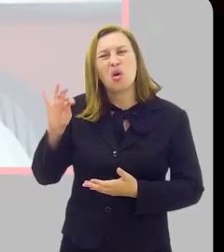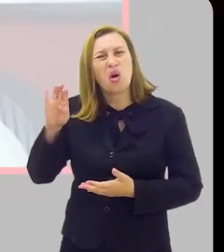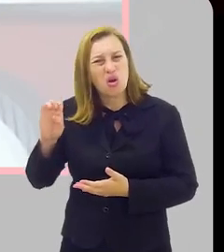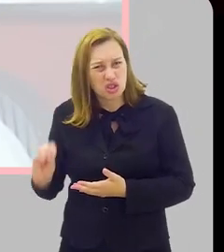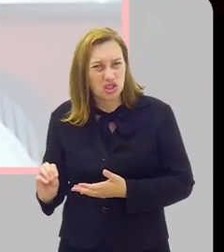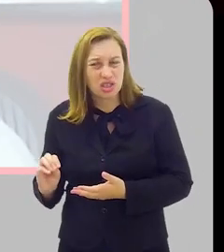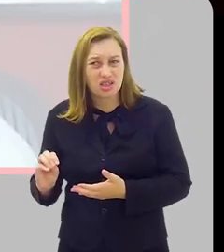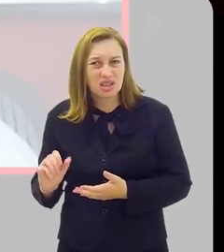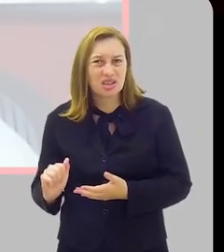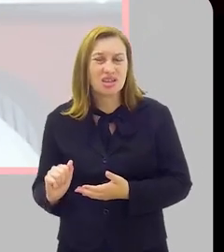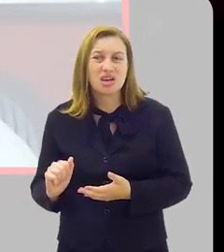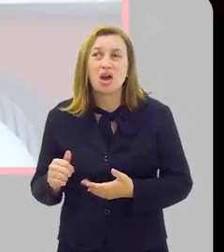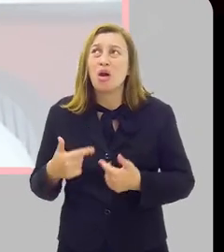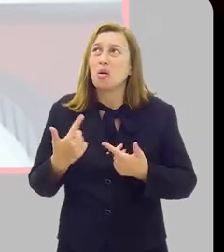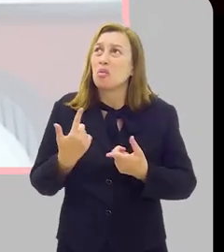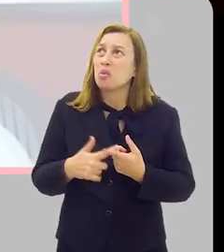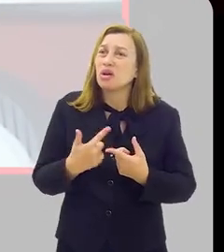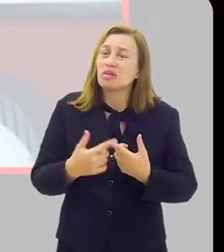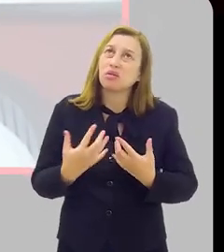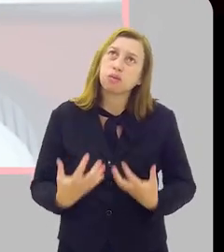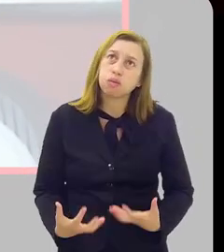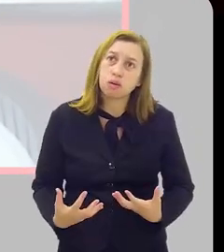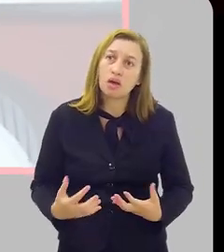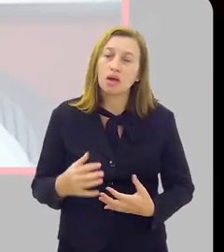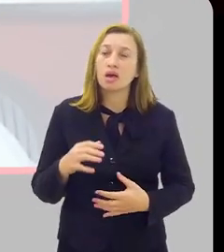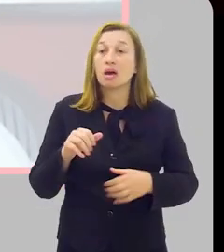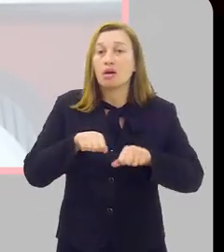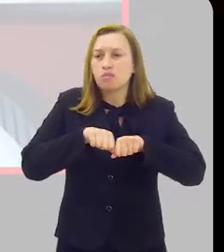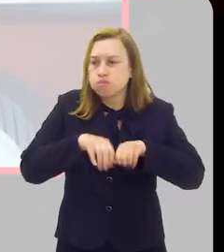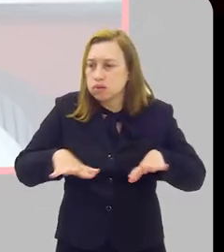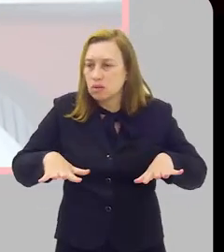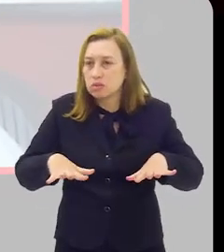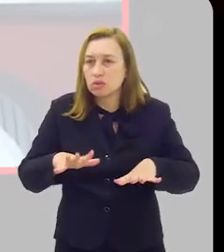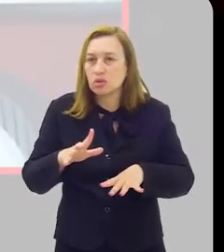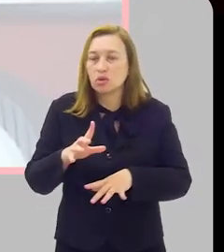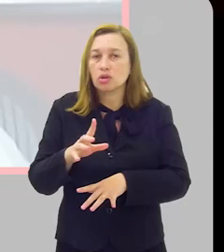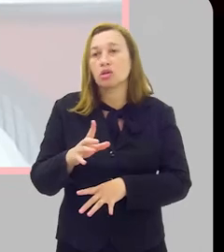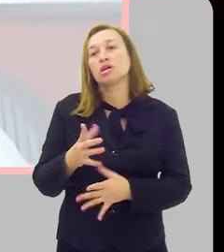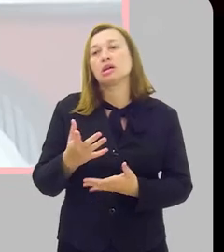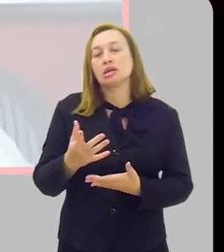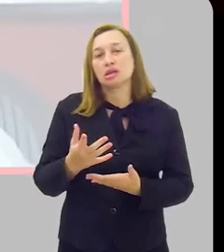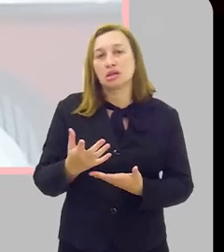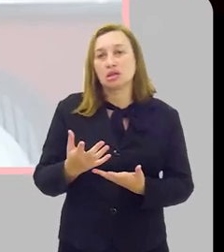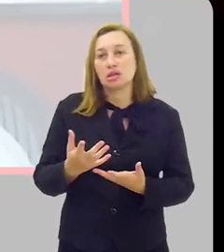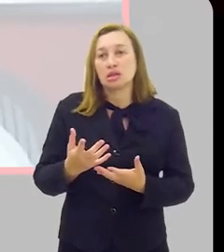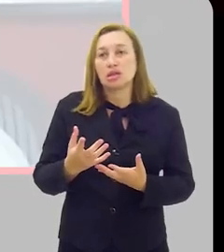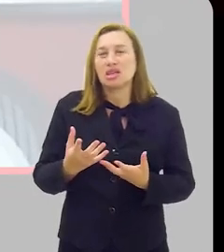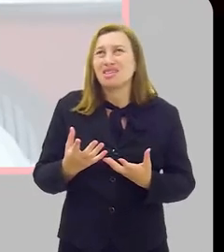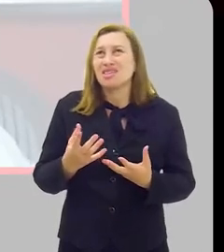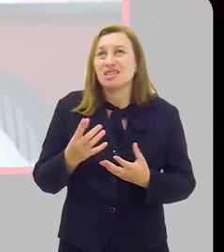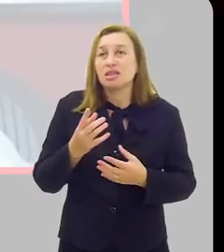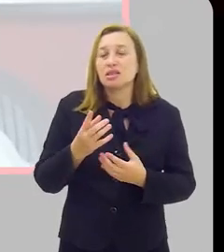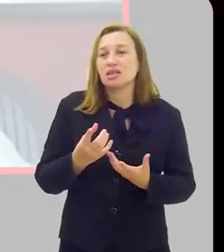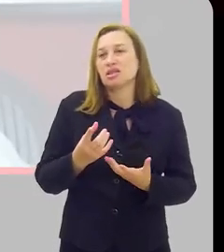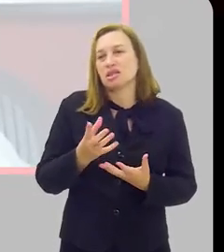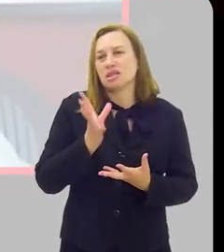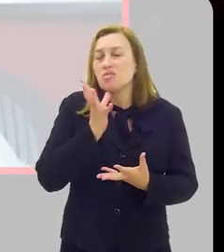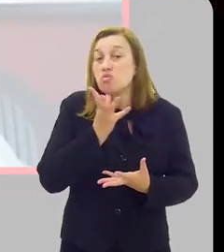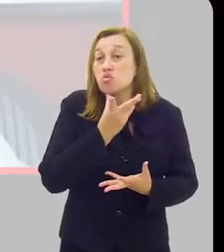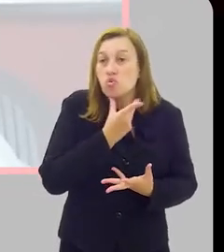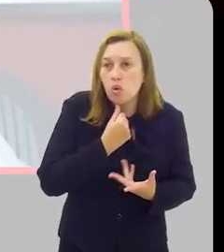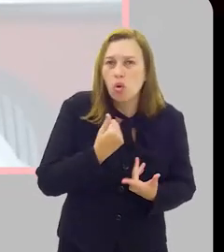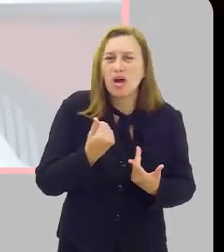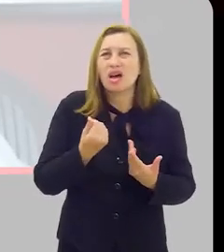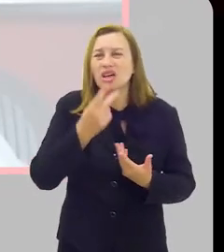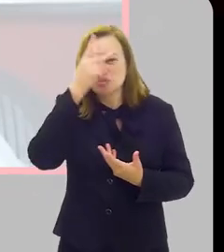Porque houve um cansaço, a epidemia foi muito longa, a pandemia durou muito tempo, as pessoas se cansaram de ter uma vida